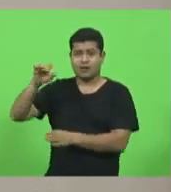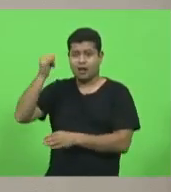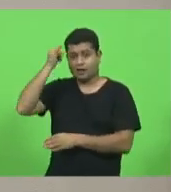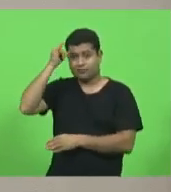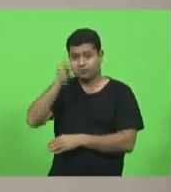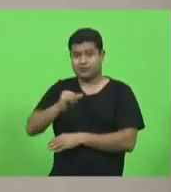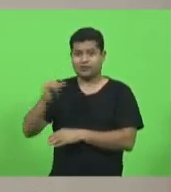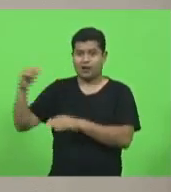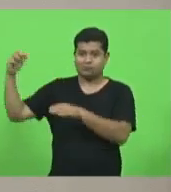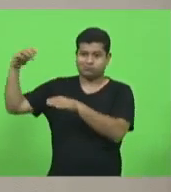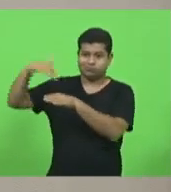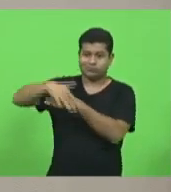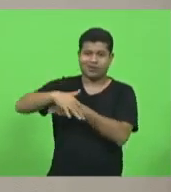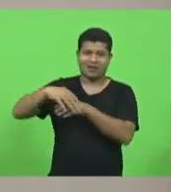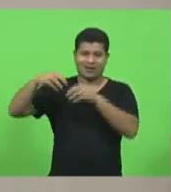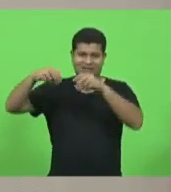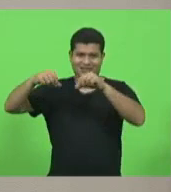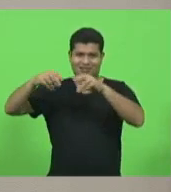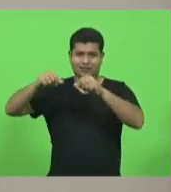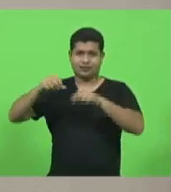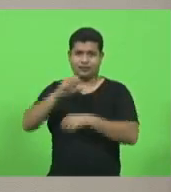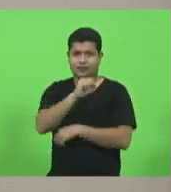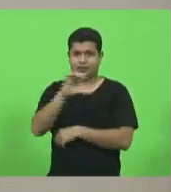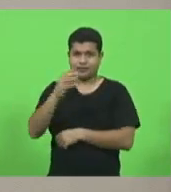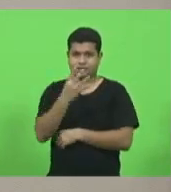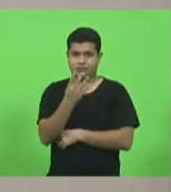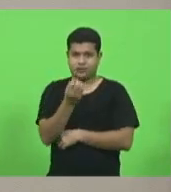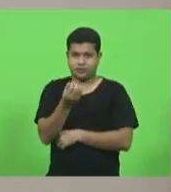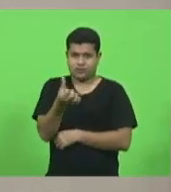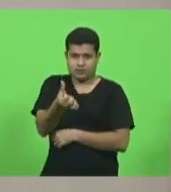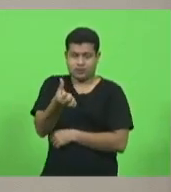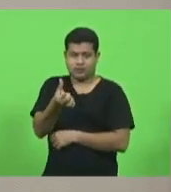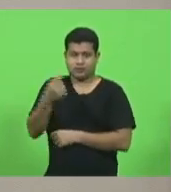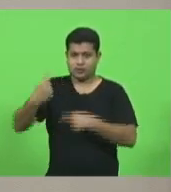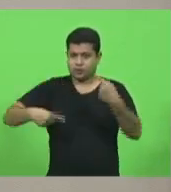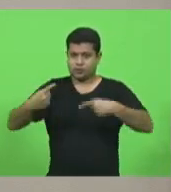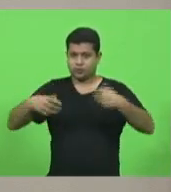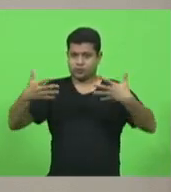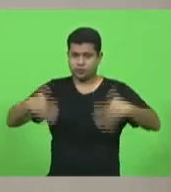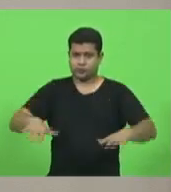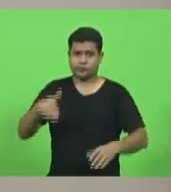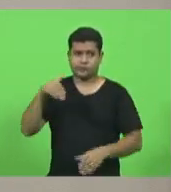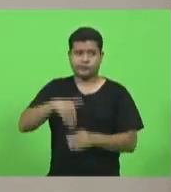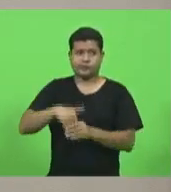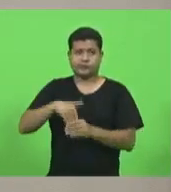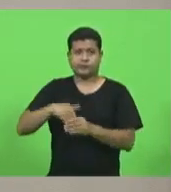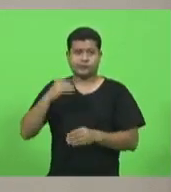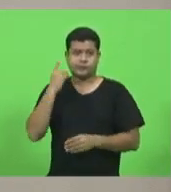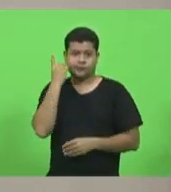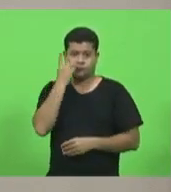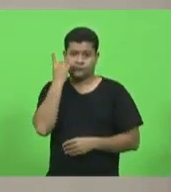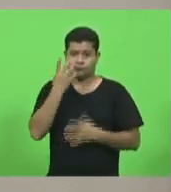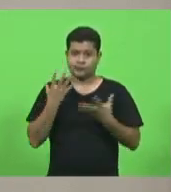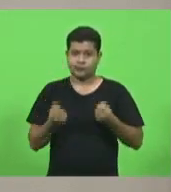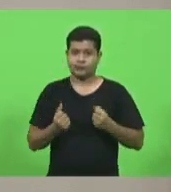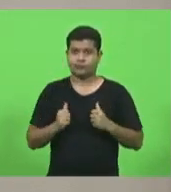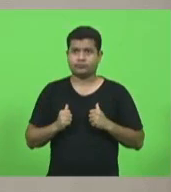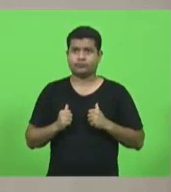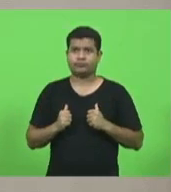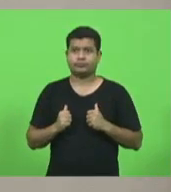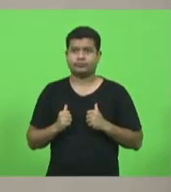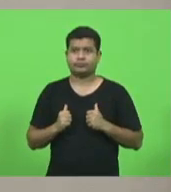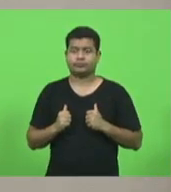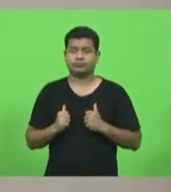Conceição, na SC-406. É em discussão. Não havendo quem queira discutir, é em votação. Deputados que aprovam, permaneçam como se